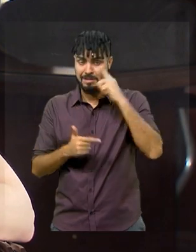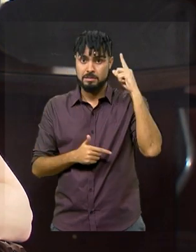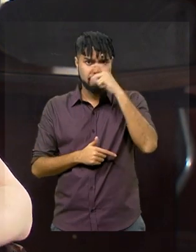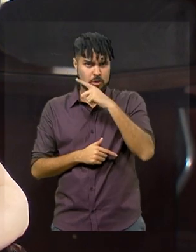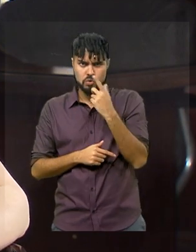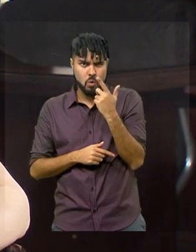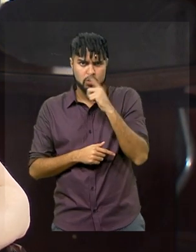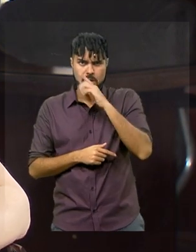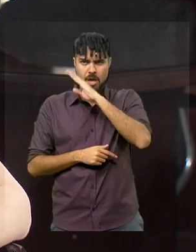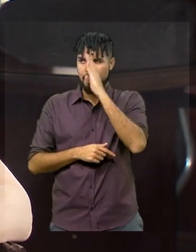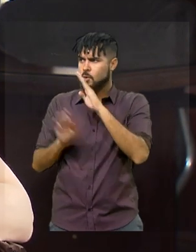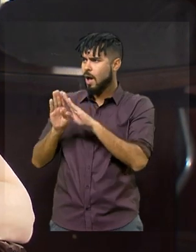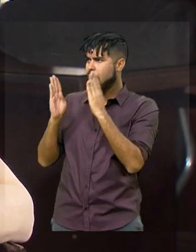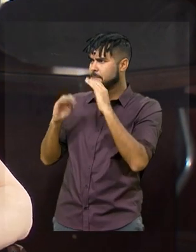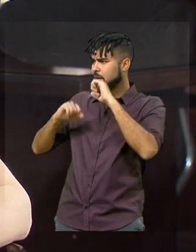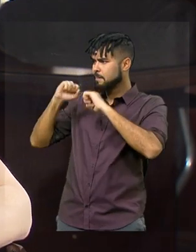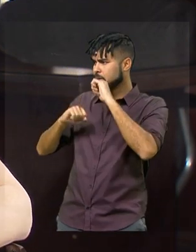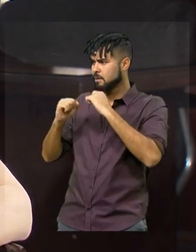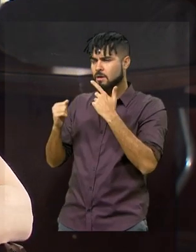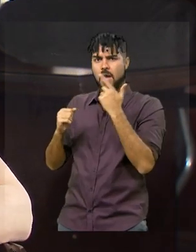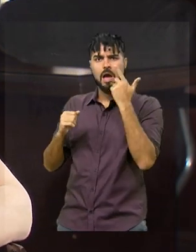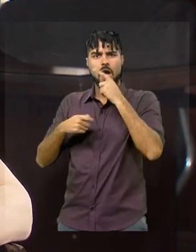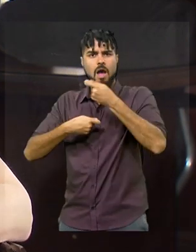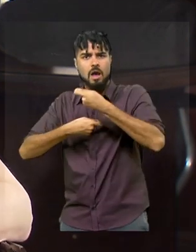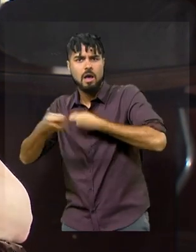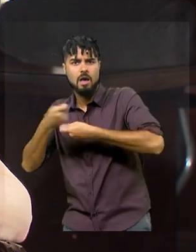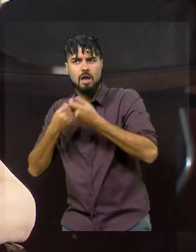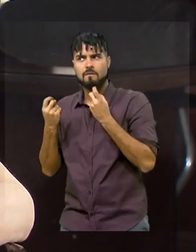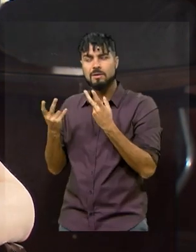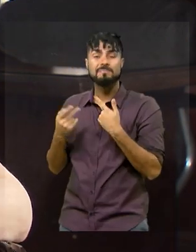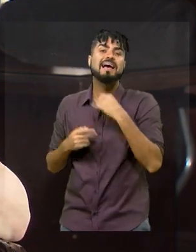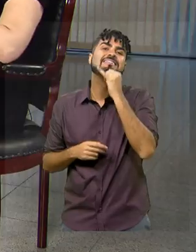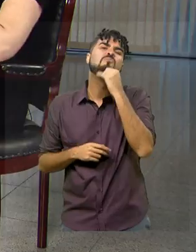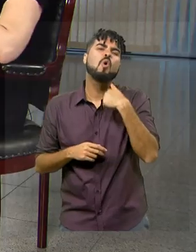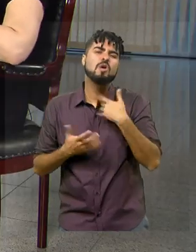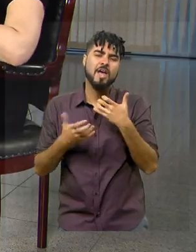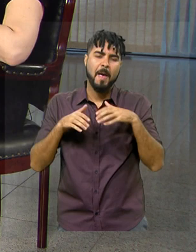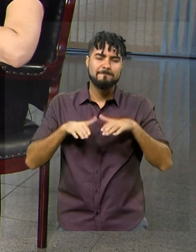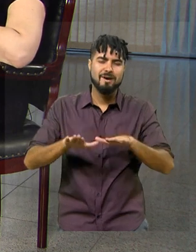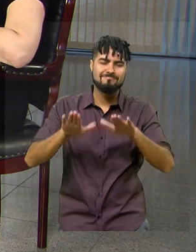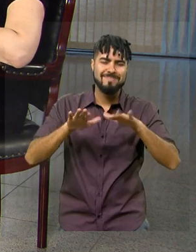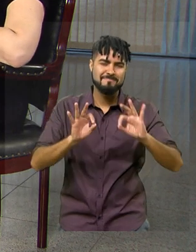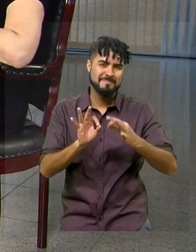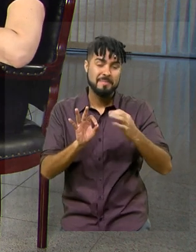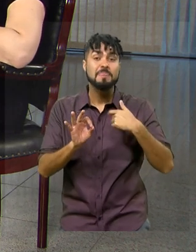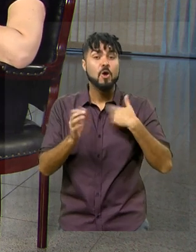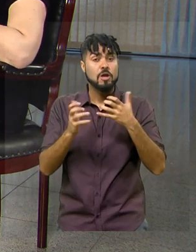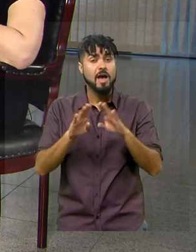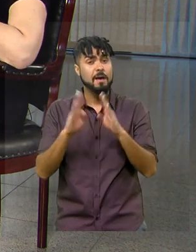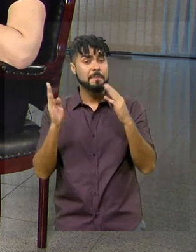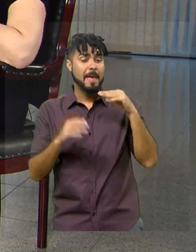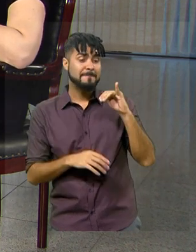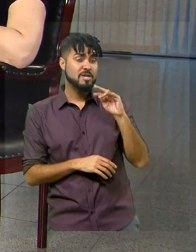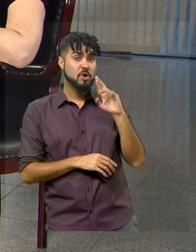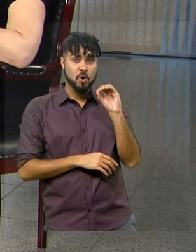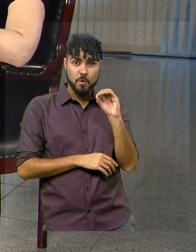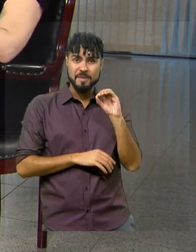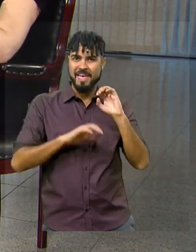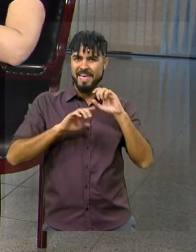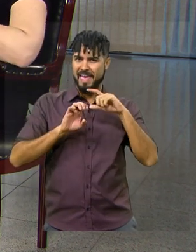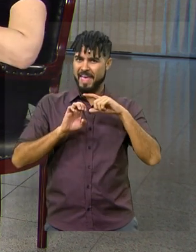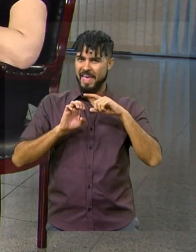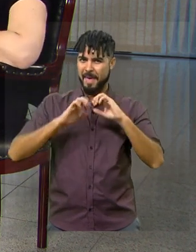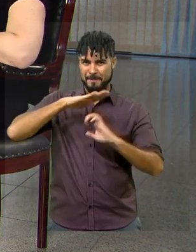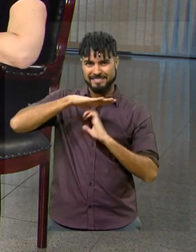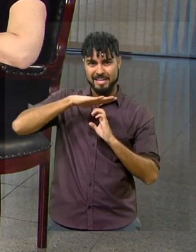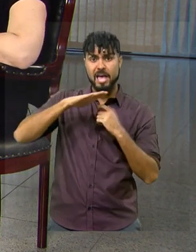Brasil hoje é você abrir uma firma, você abrir um comércio. Eu quero ser costureira, eu quero abrir lá como micro empresária e só eu que vou trabalhar e